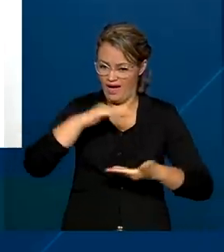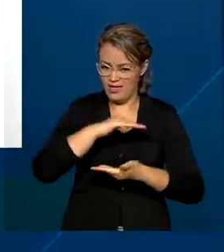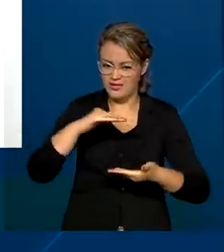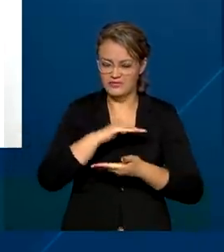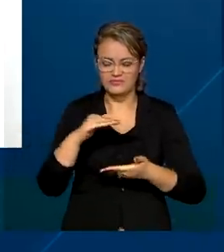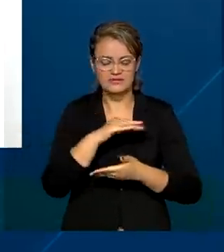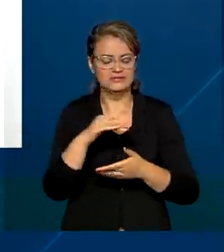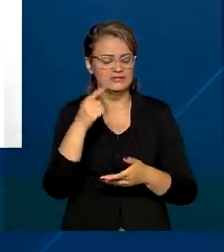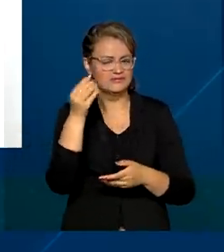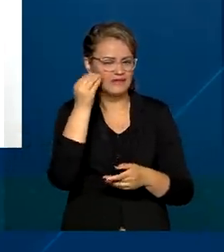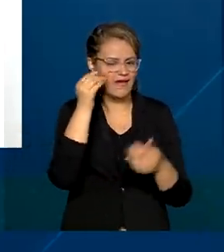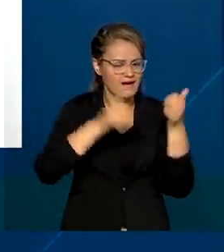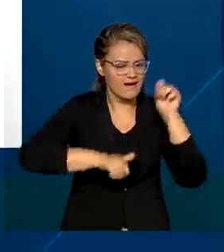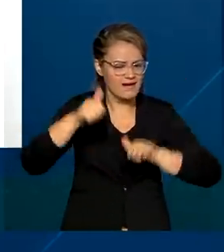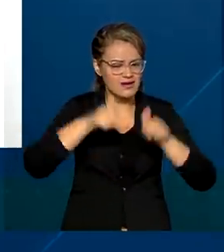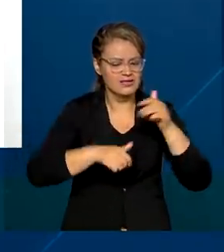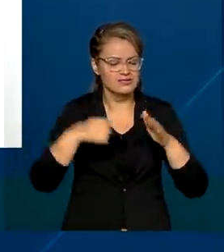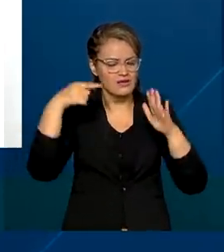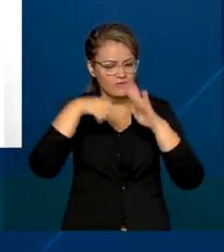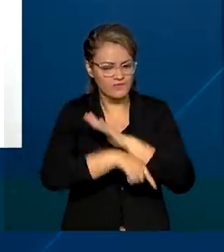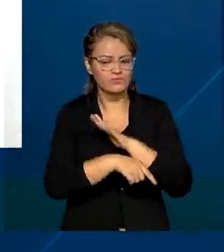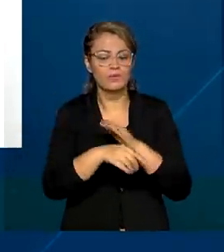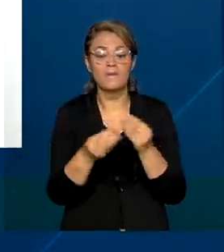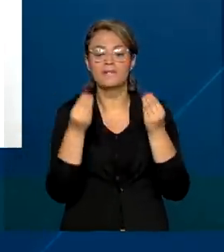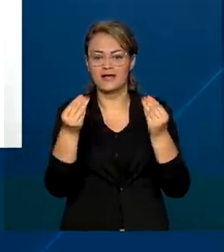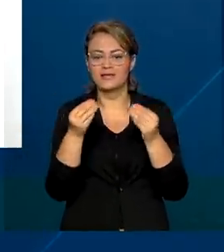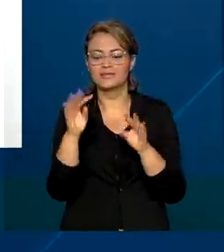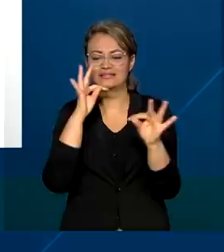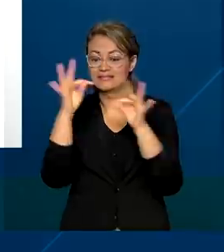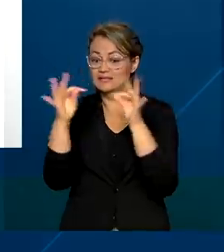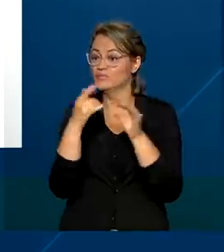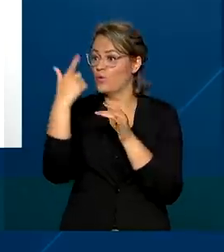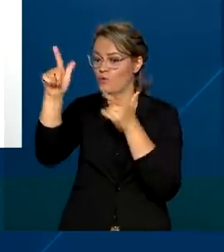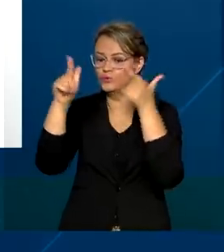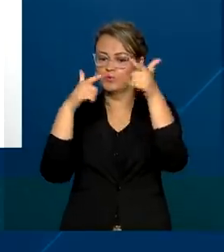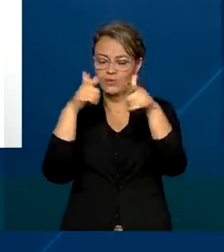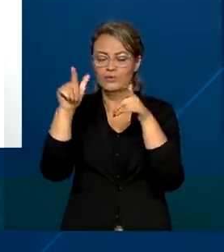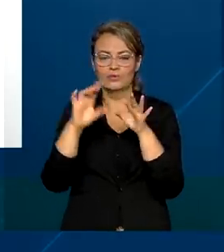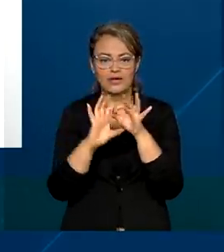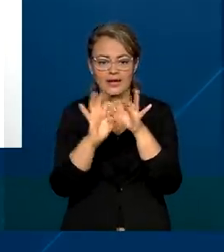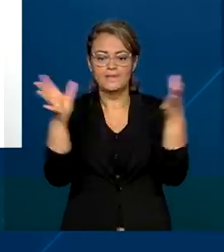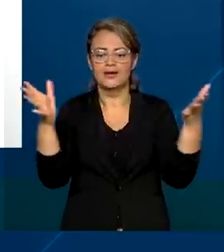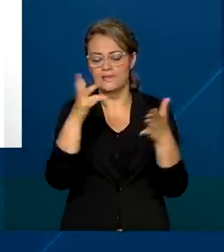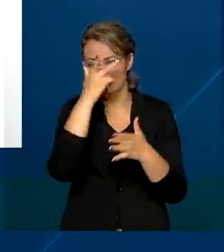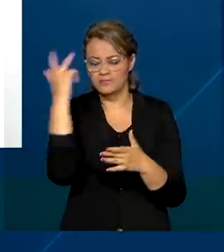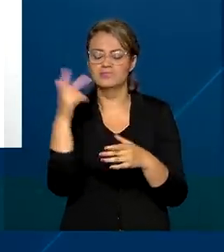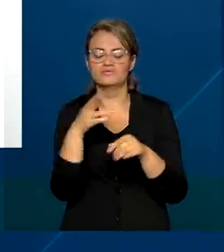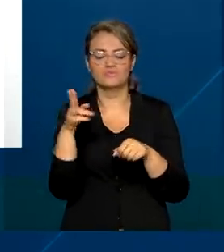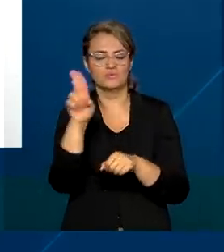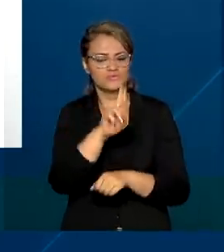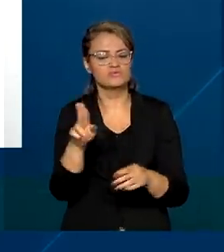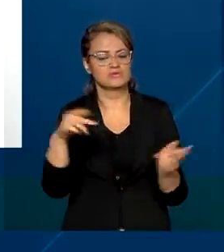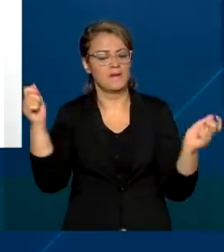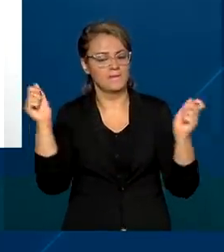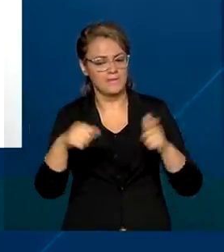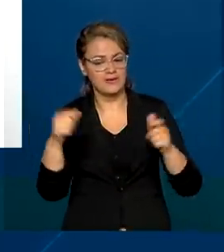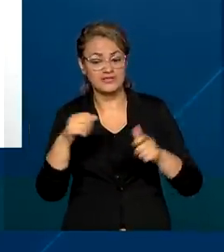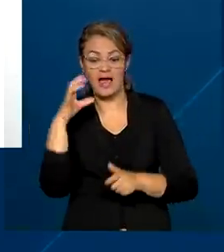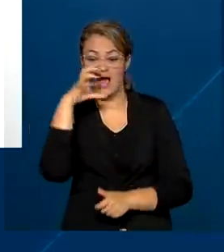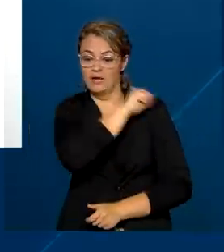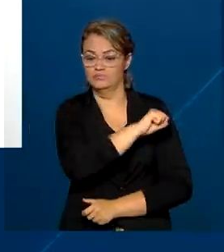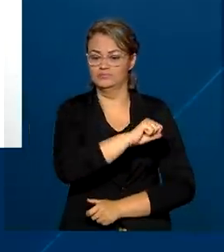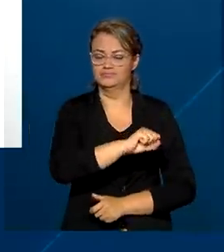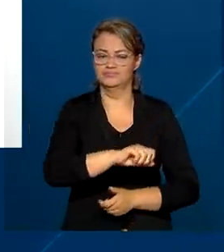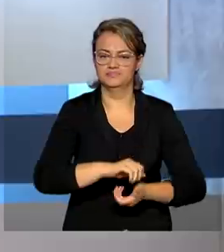as vias possíveis para fazer com que novos tratamentos estejam disponíveis para os pacientes o mais